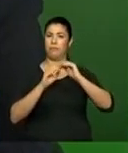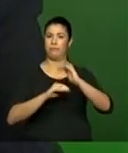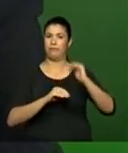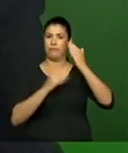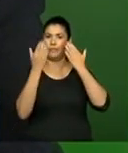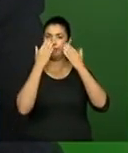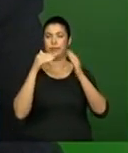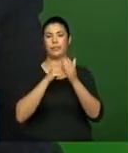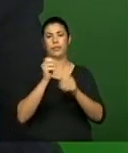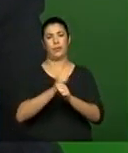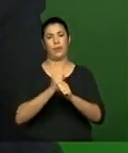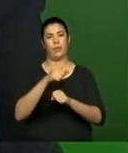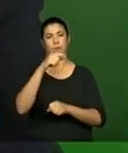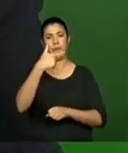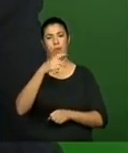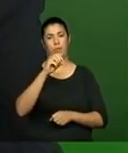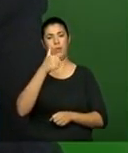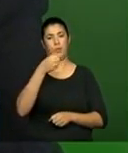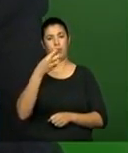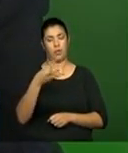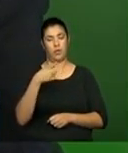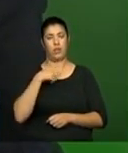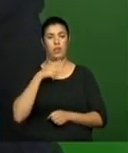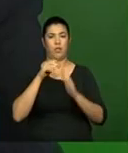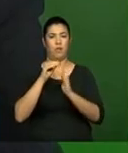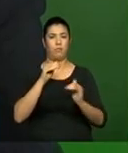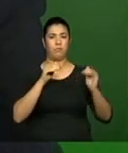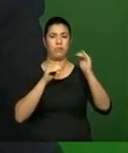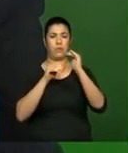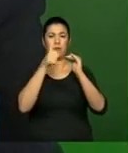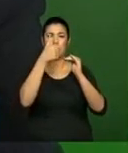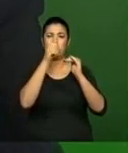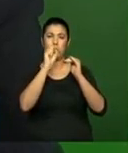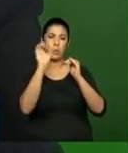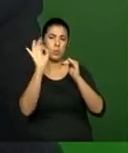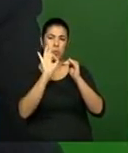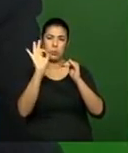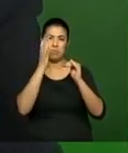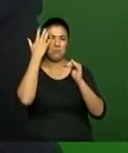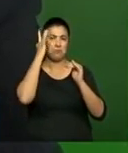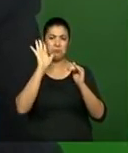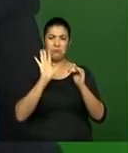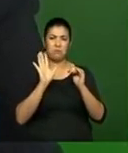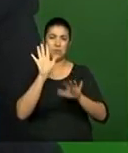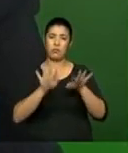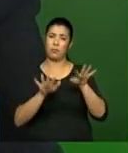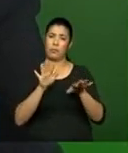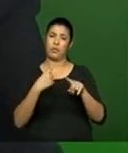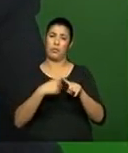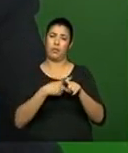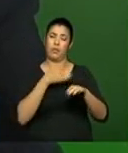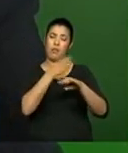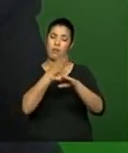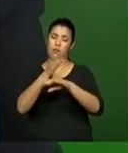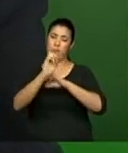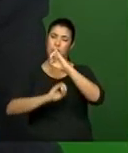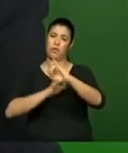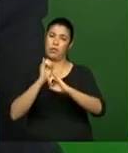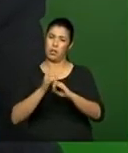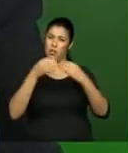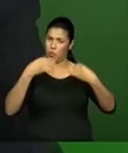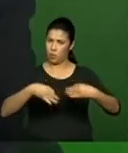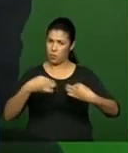Significa que nós vamos fazer... Vamos subir para 18%, talvez. Aí, tudo depende. Mas, assim, significa que o investimento em internet está correto.